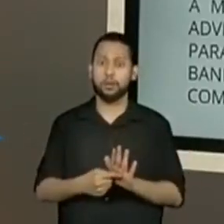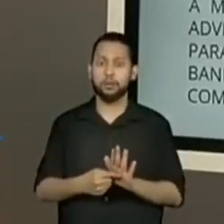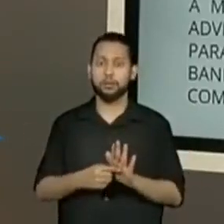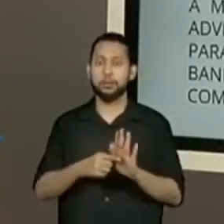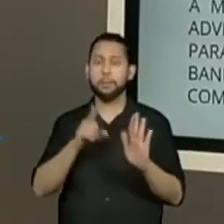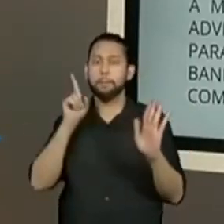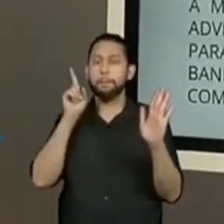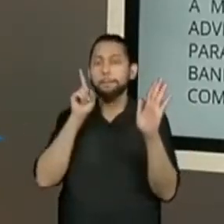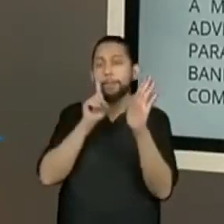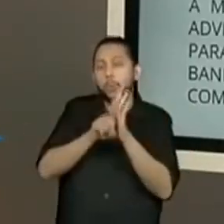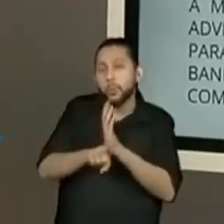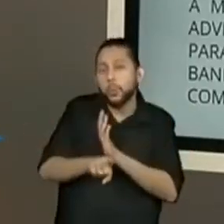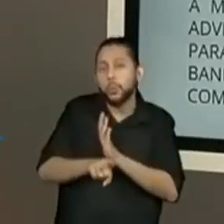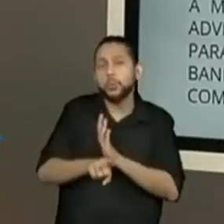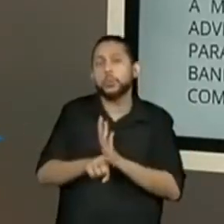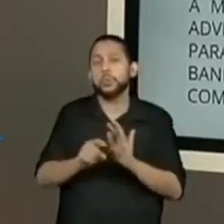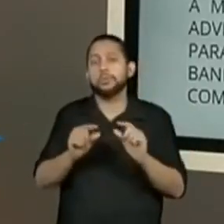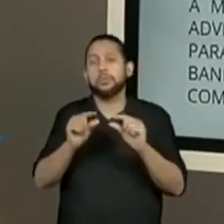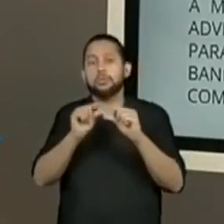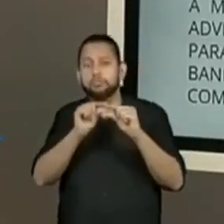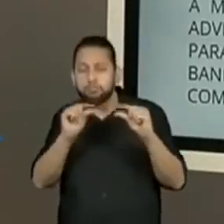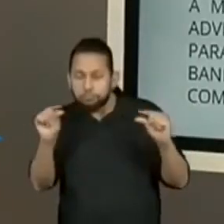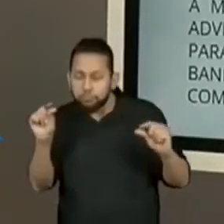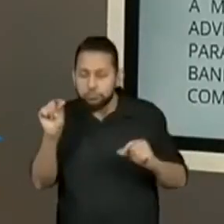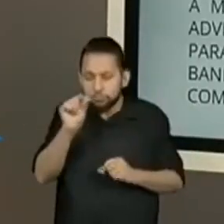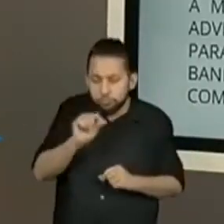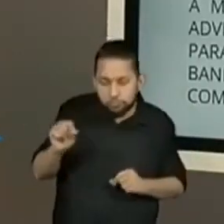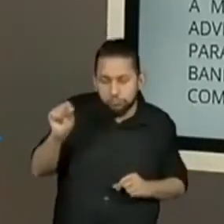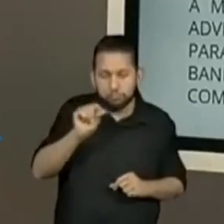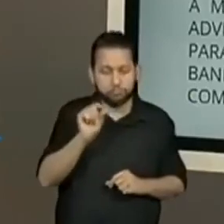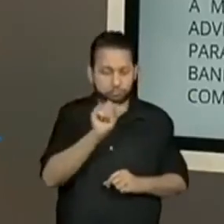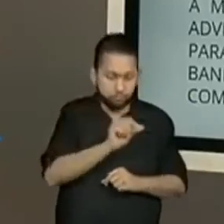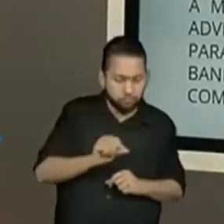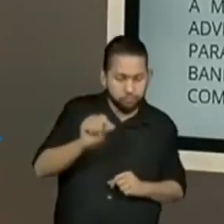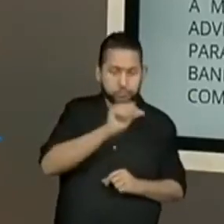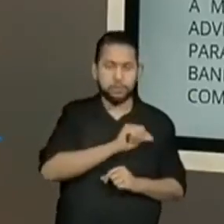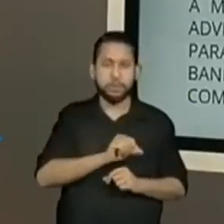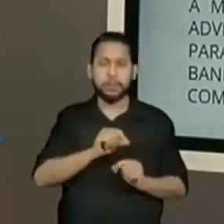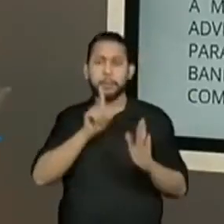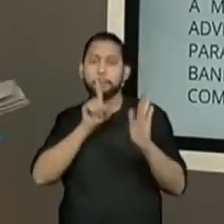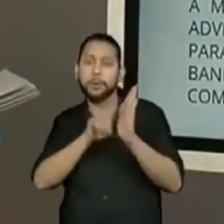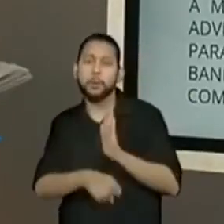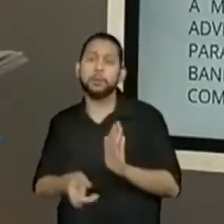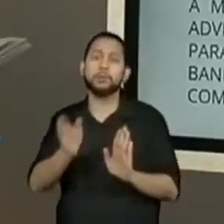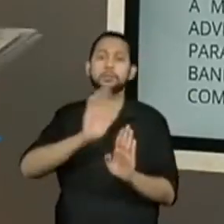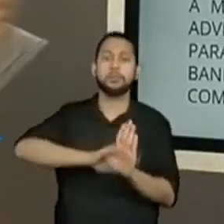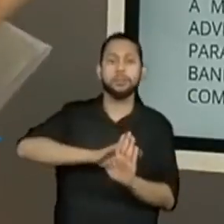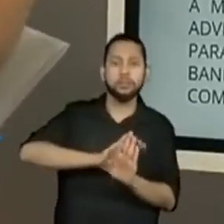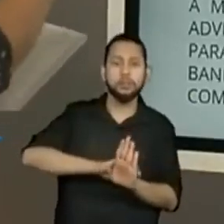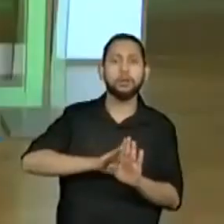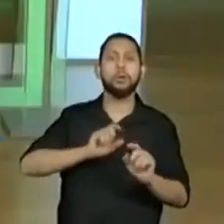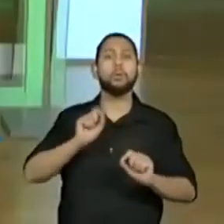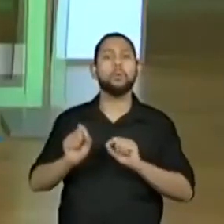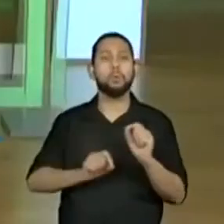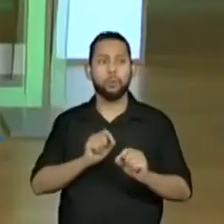perguntas, de perguntas explícitas e implícitas? Então, prestem atenção lá.